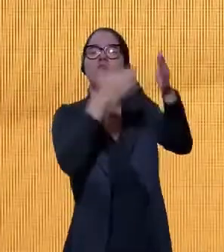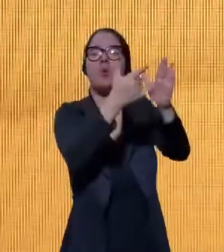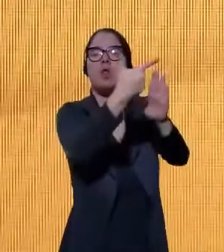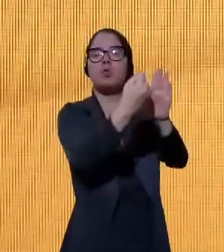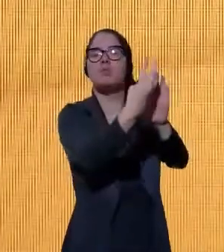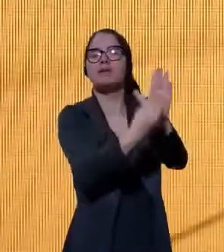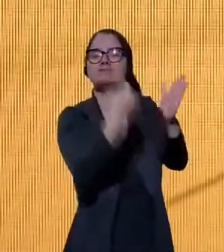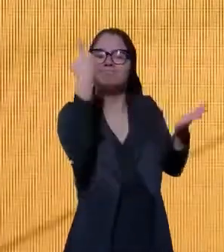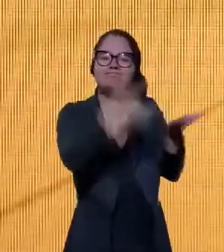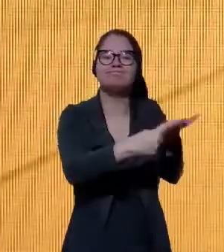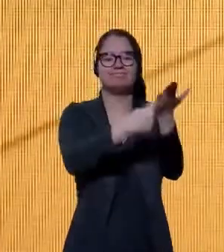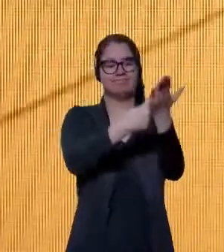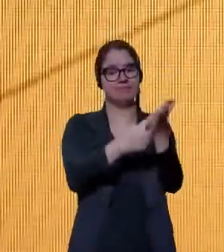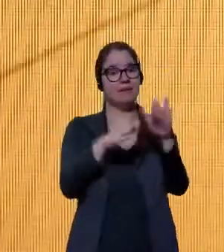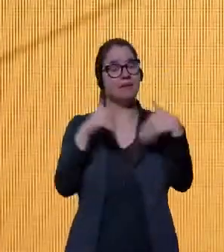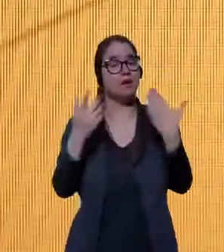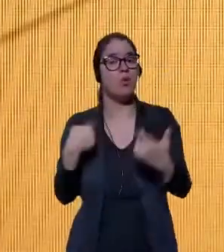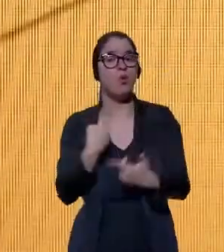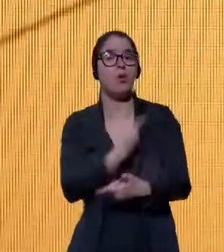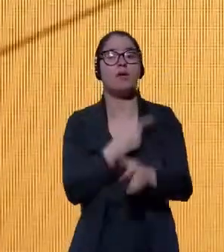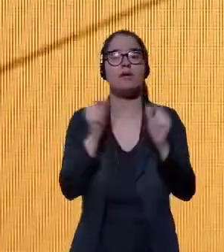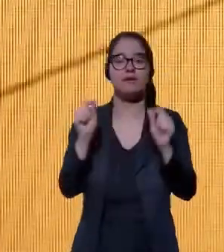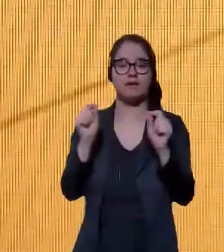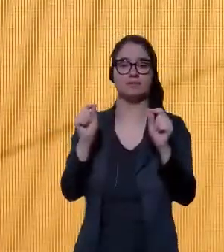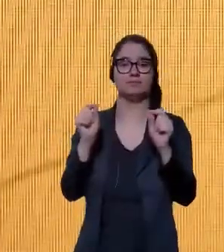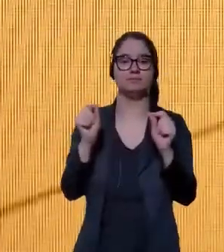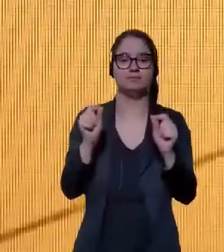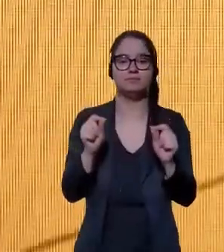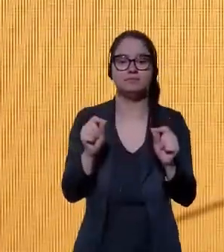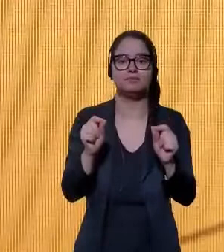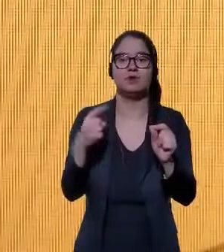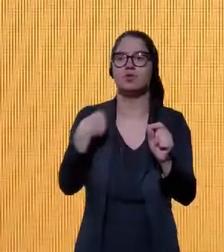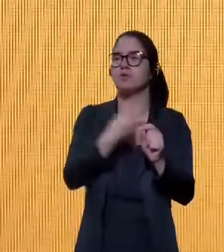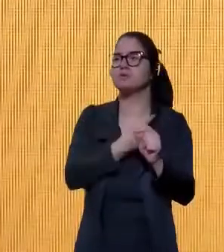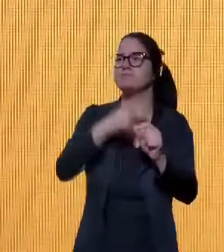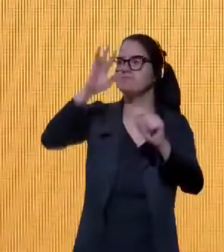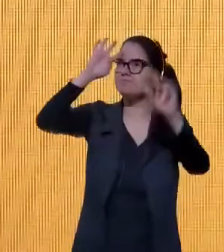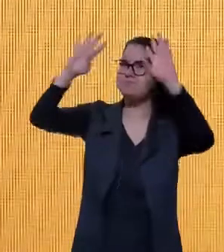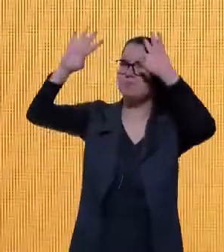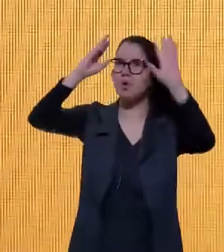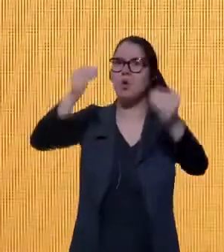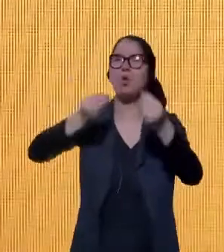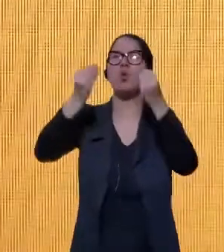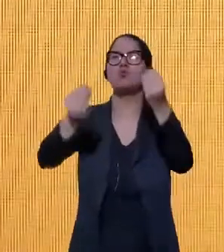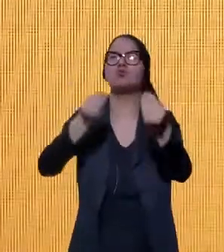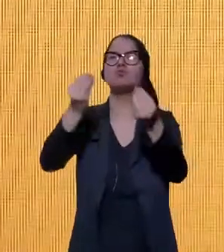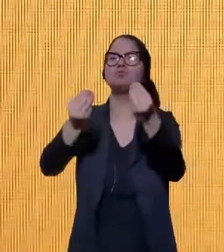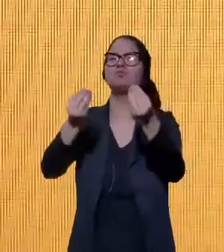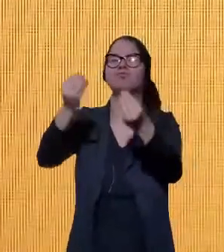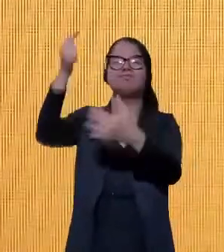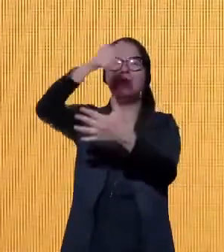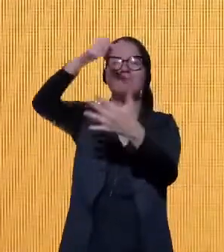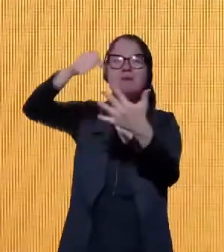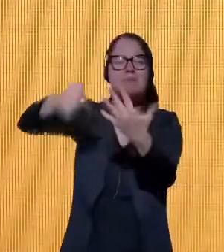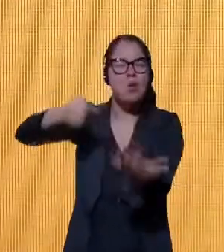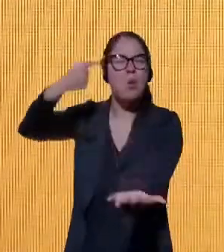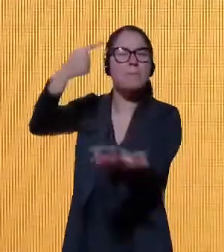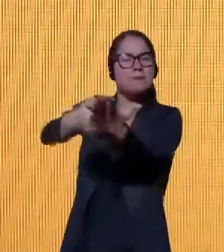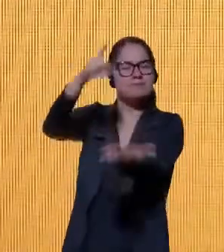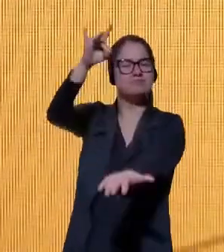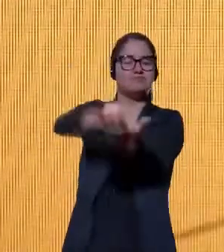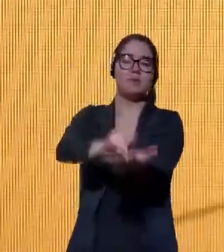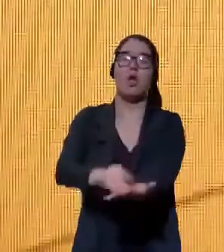dinâmicas virtuosas nas dimensões das ODSs. Em estudo inédito para o Brasil,